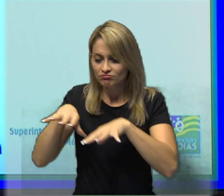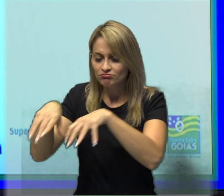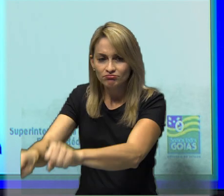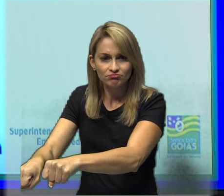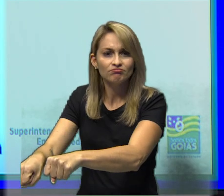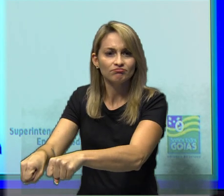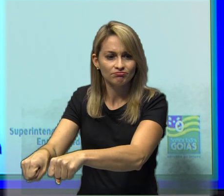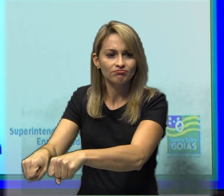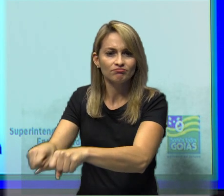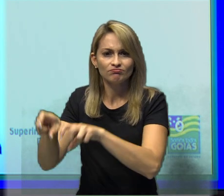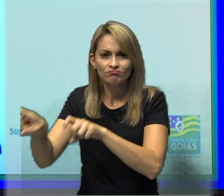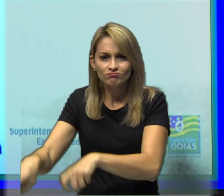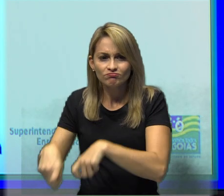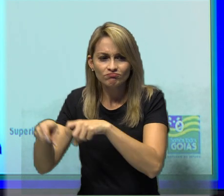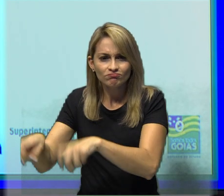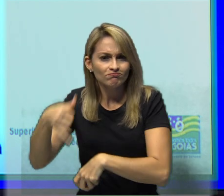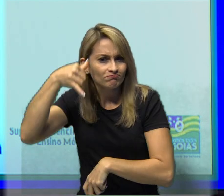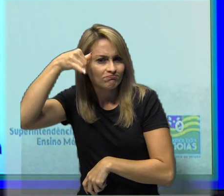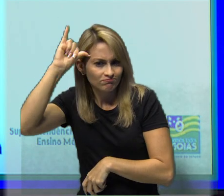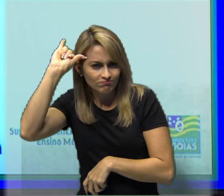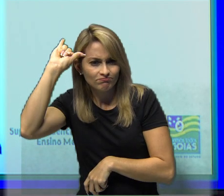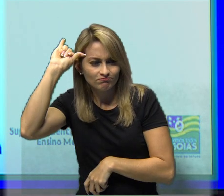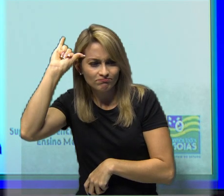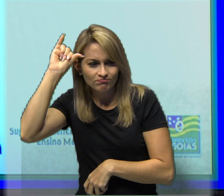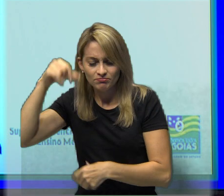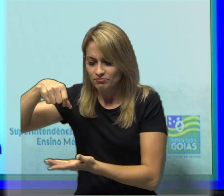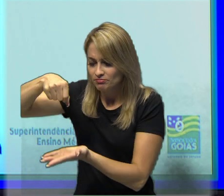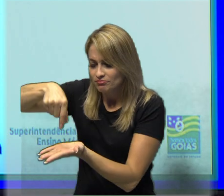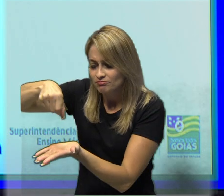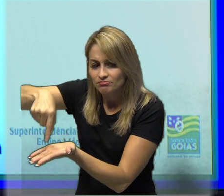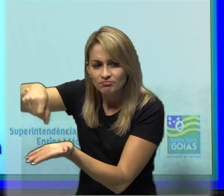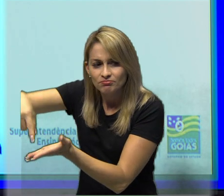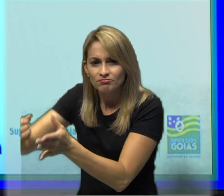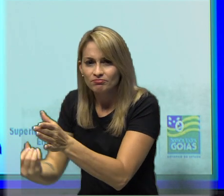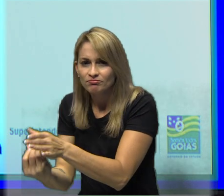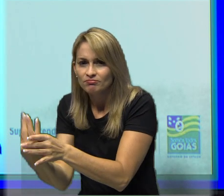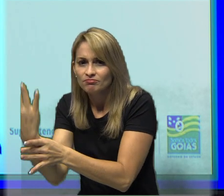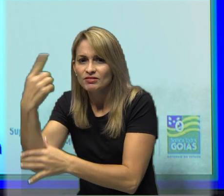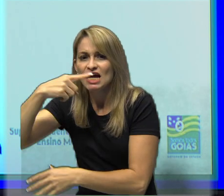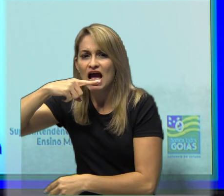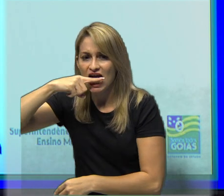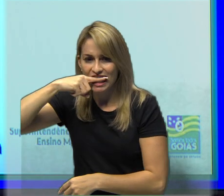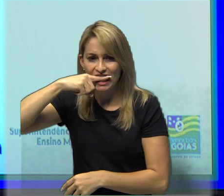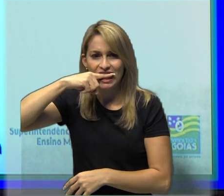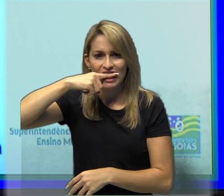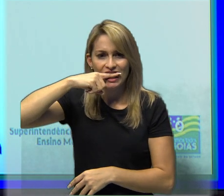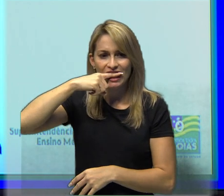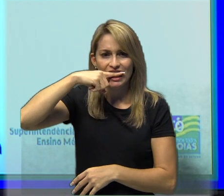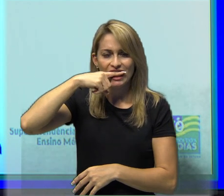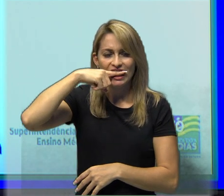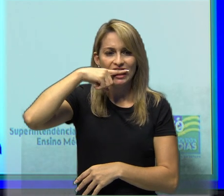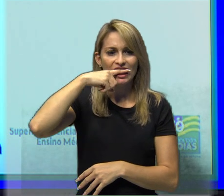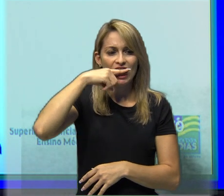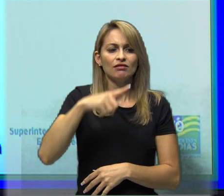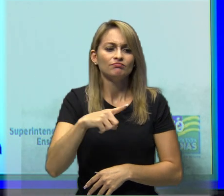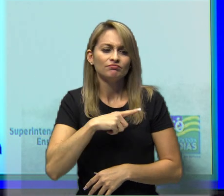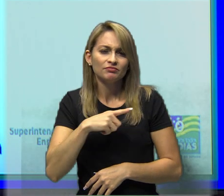pautada no latifúndio, no trabalho das monoculturas, principalmente a monocultura de cana-de-açúcar